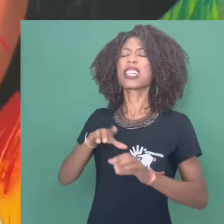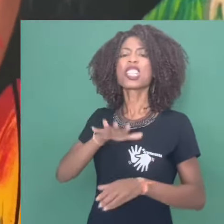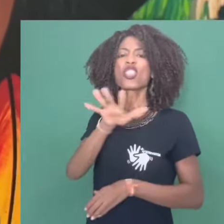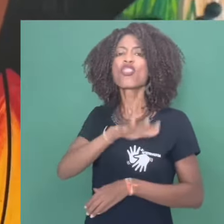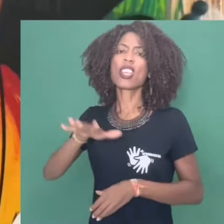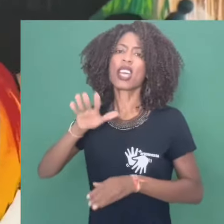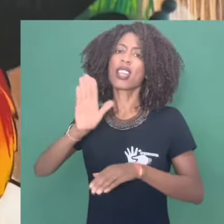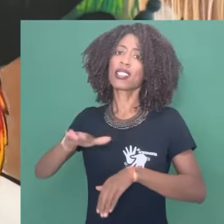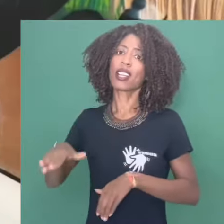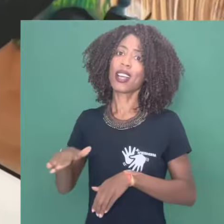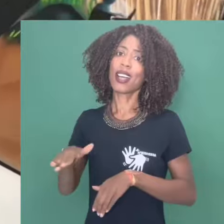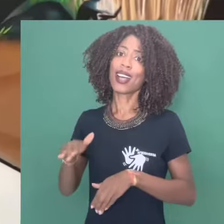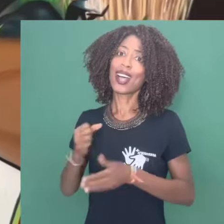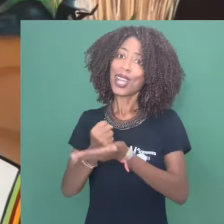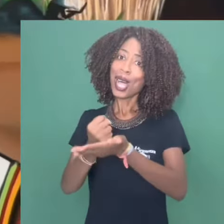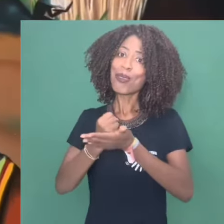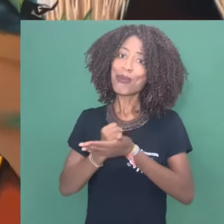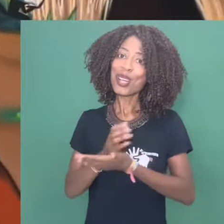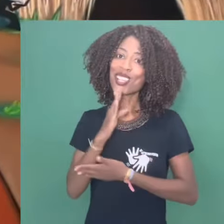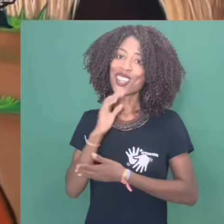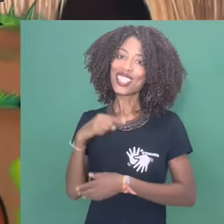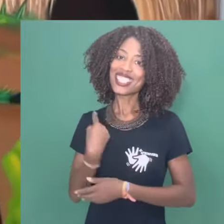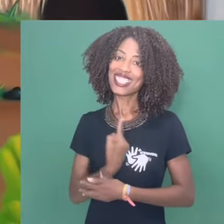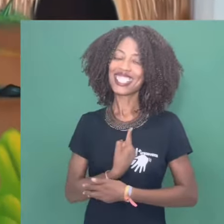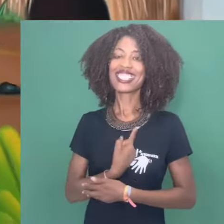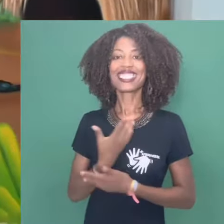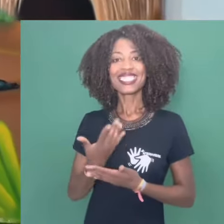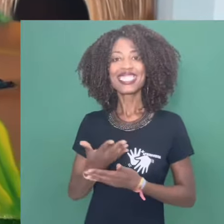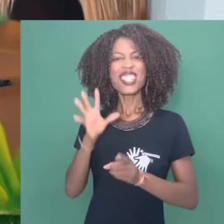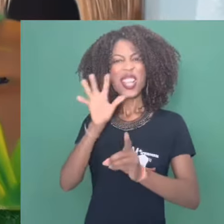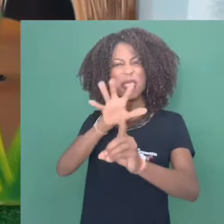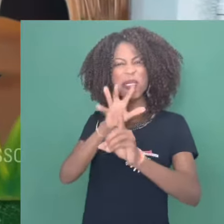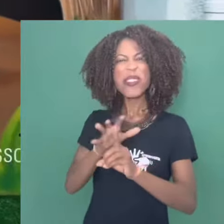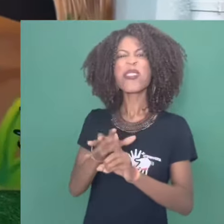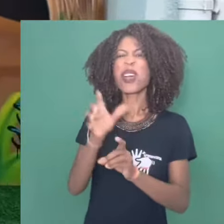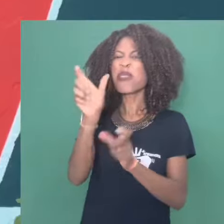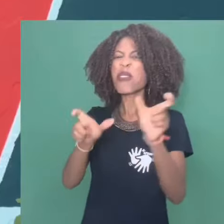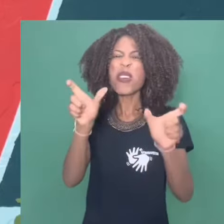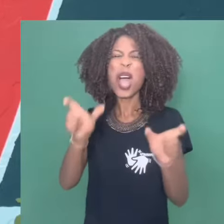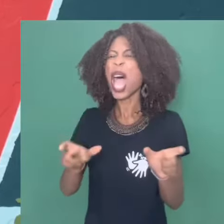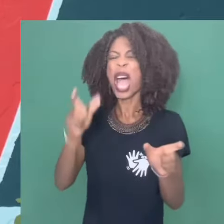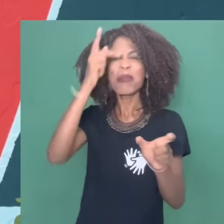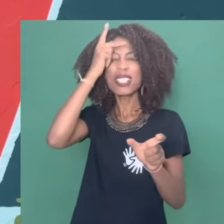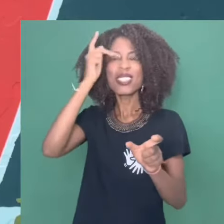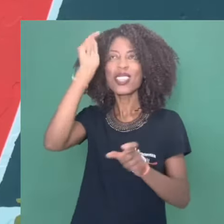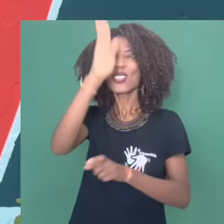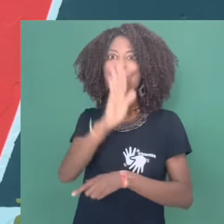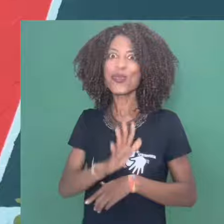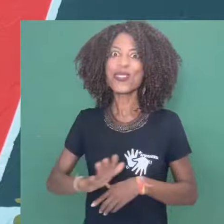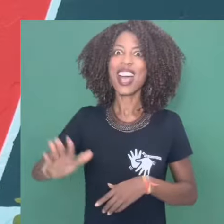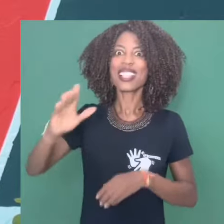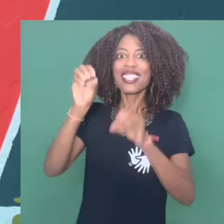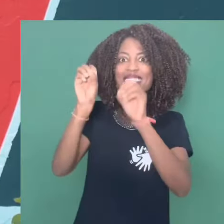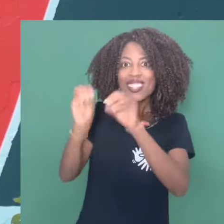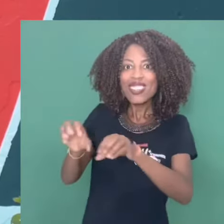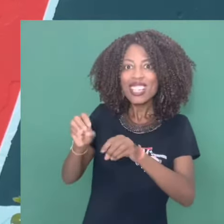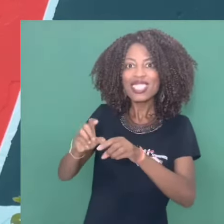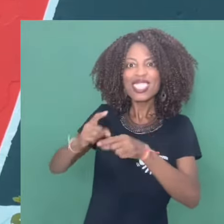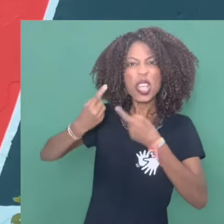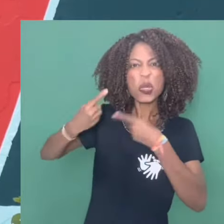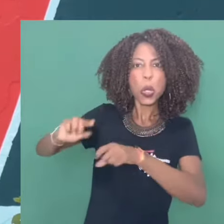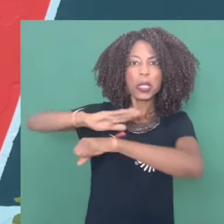contribua, saiba mais da gente. É assim que a gente vem impactando milhares de pessoas em todo o Brasil com uma educação